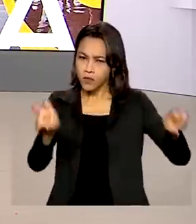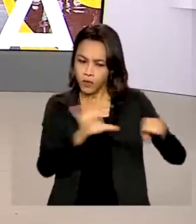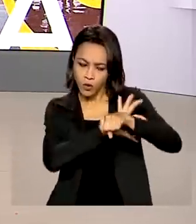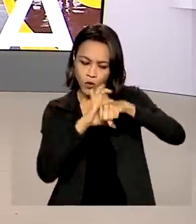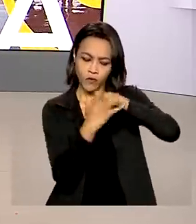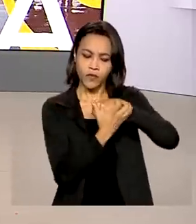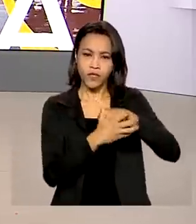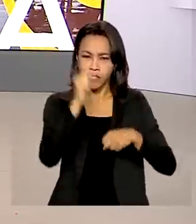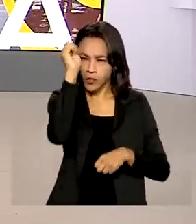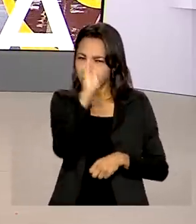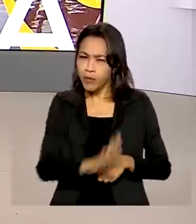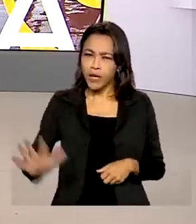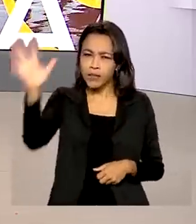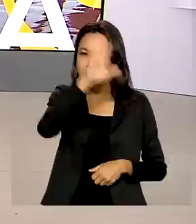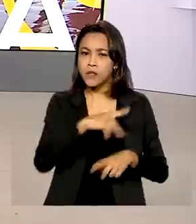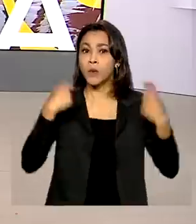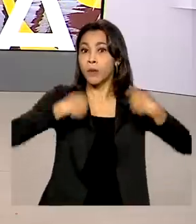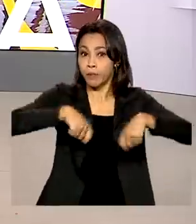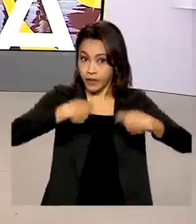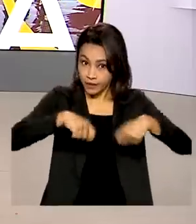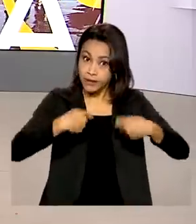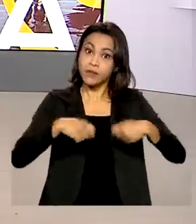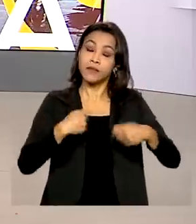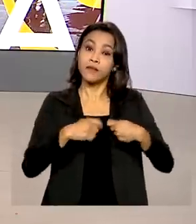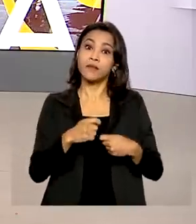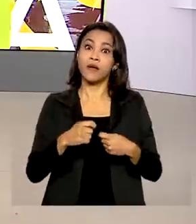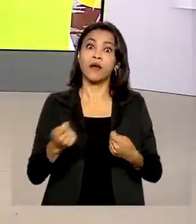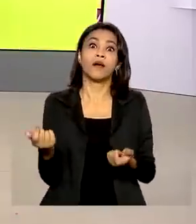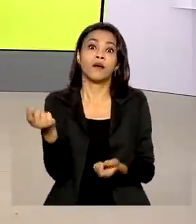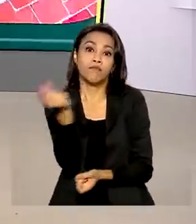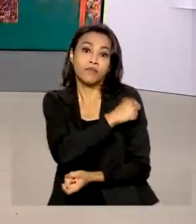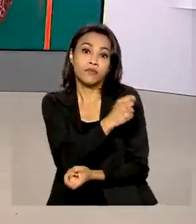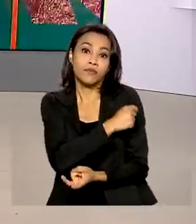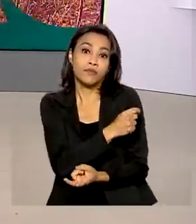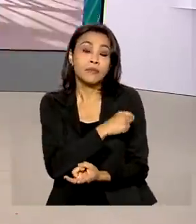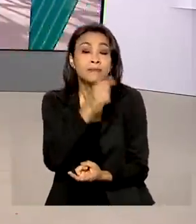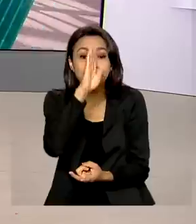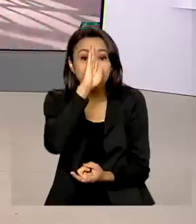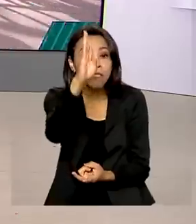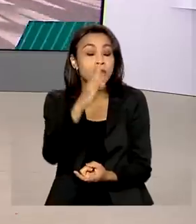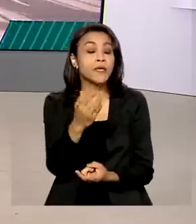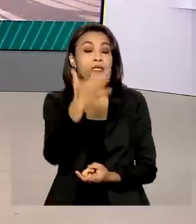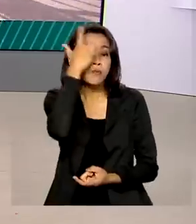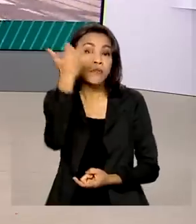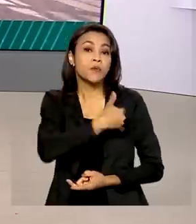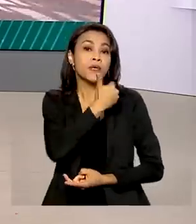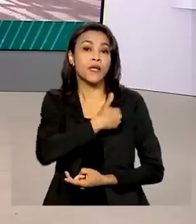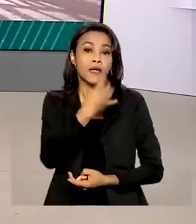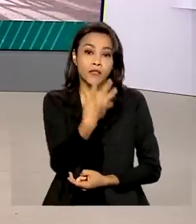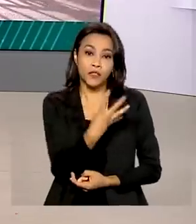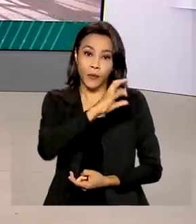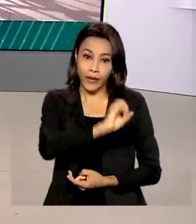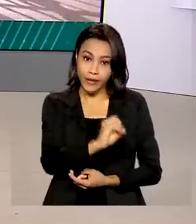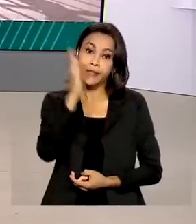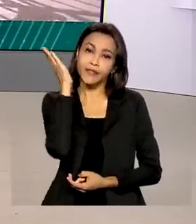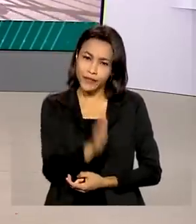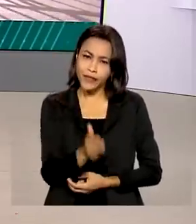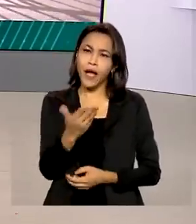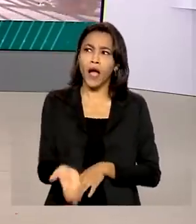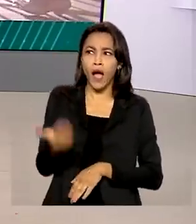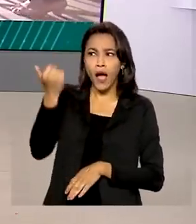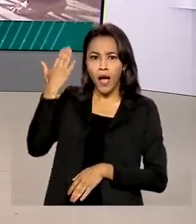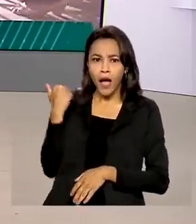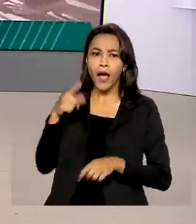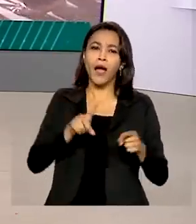em todo o país. Precisam completar o esquema vacinal, principalmente as pessoas com 40 anos ou mais que tomaram o imunizante da